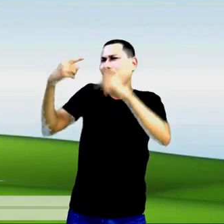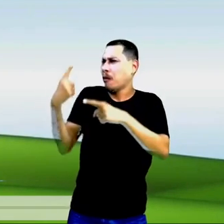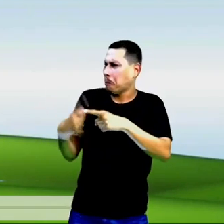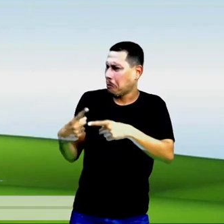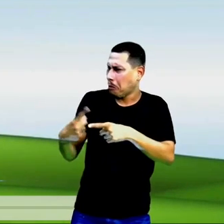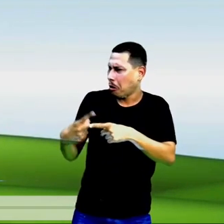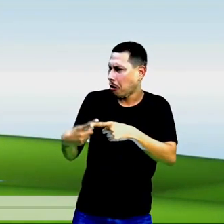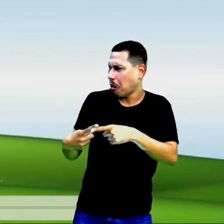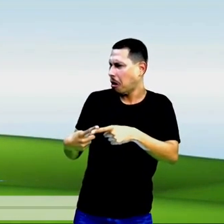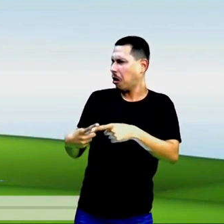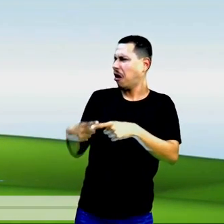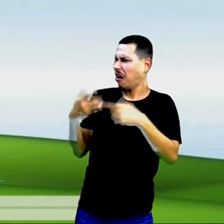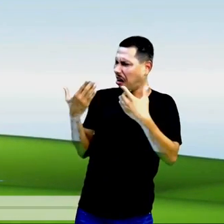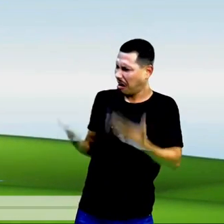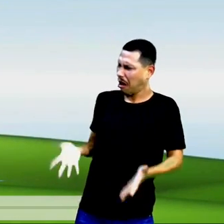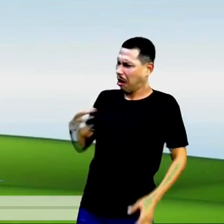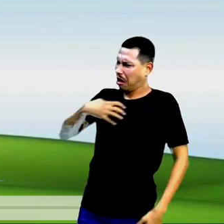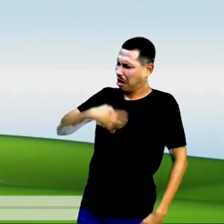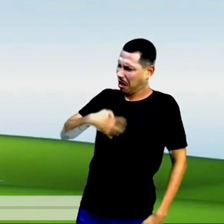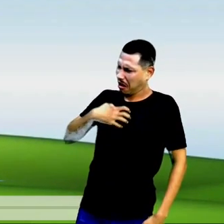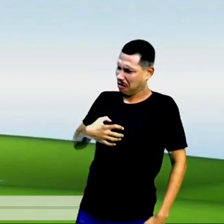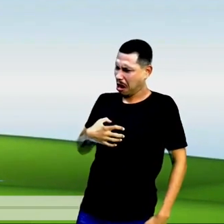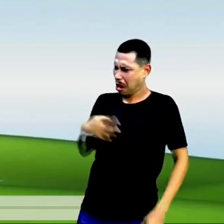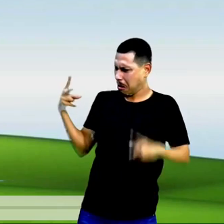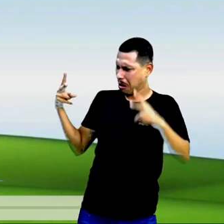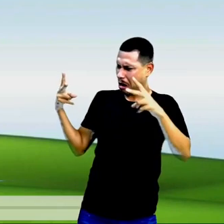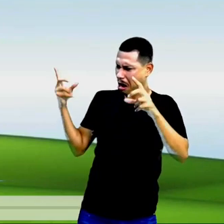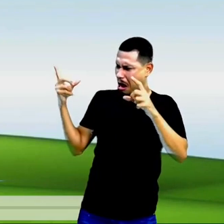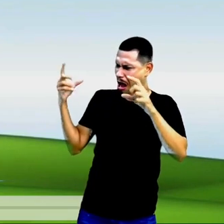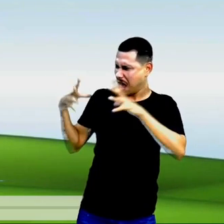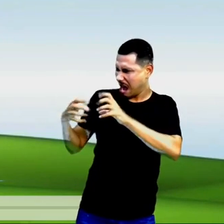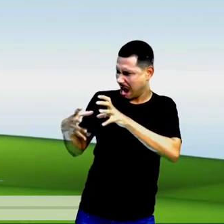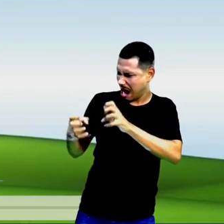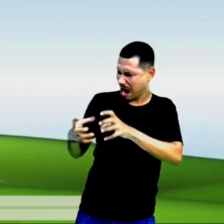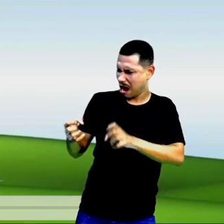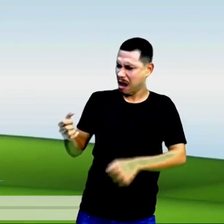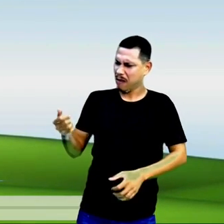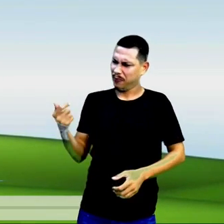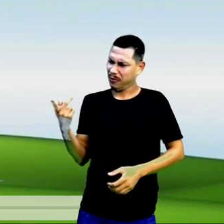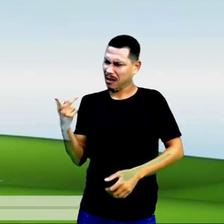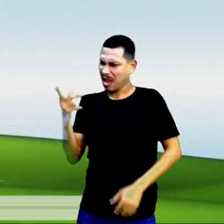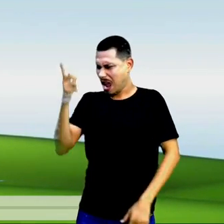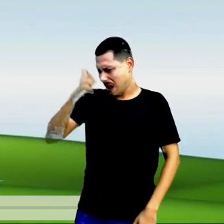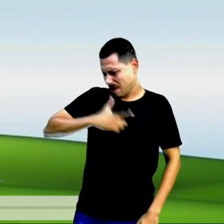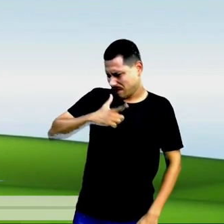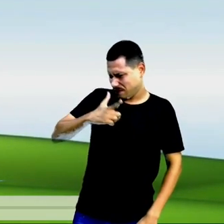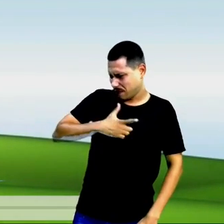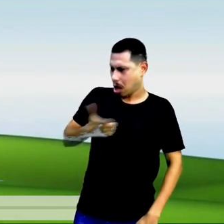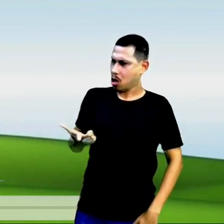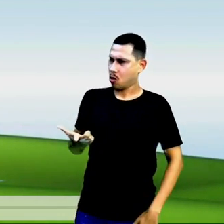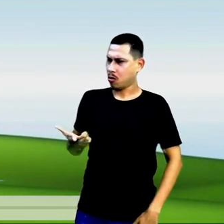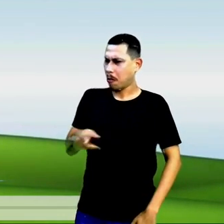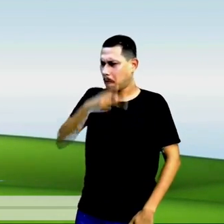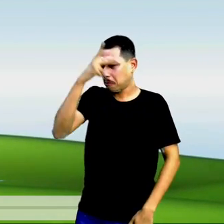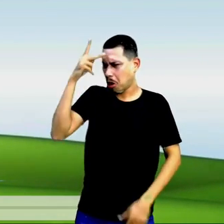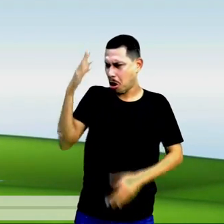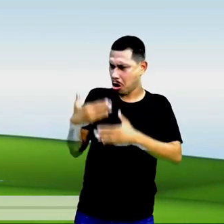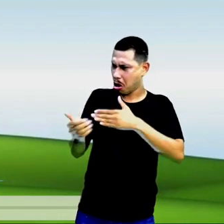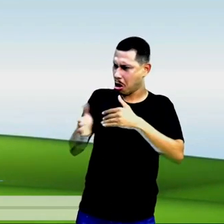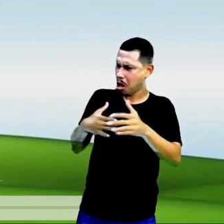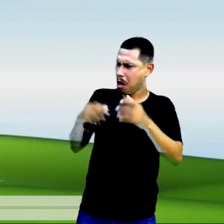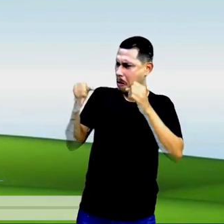isso? Não vê que brigar é feio e errado. Todo mundo pode brilhar, mas sempre